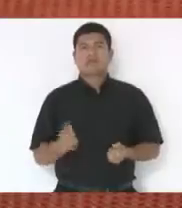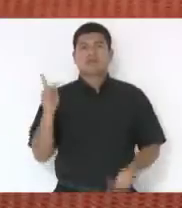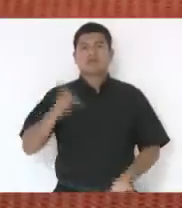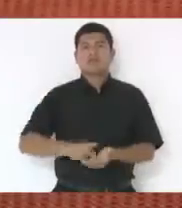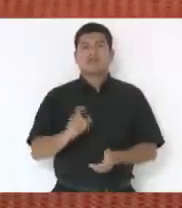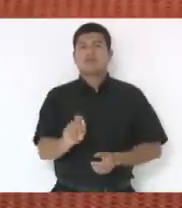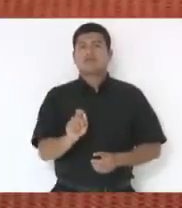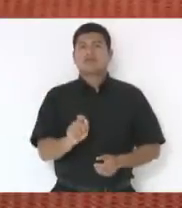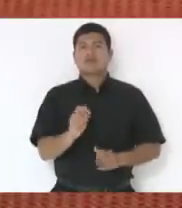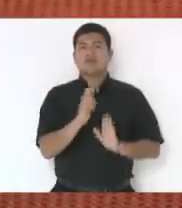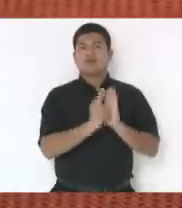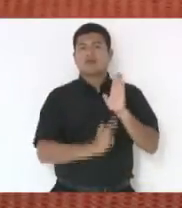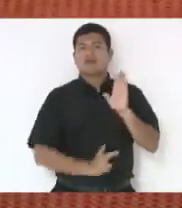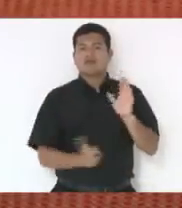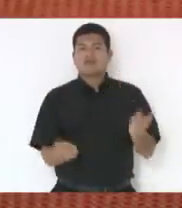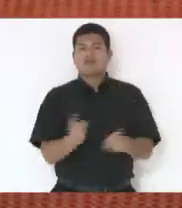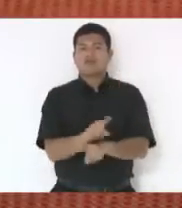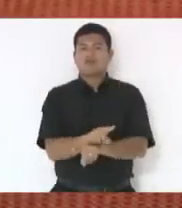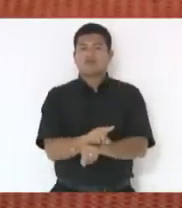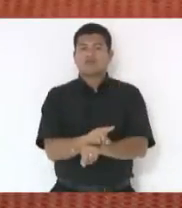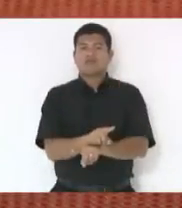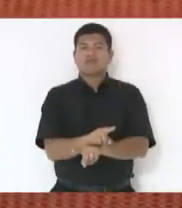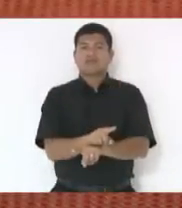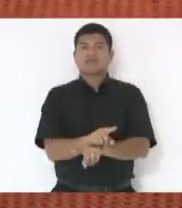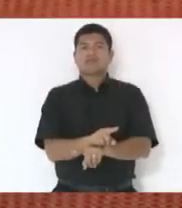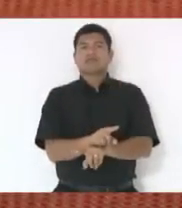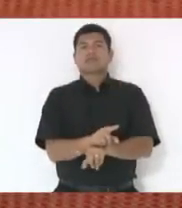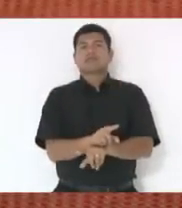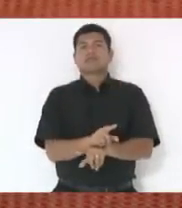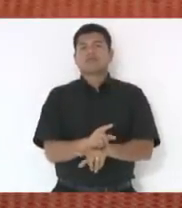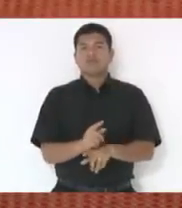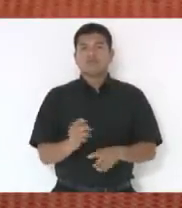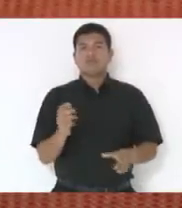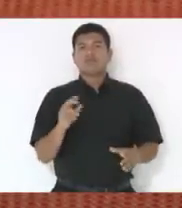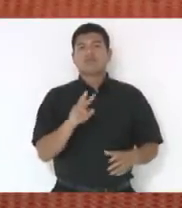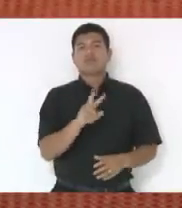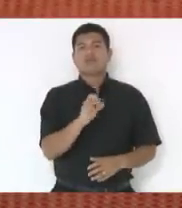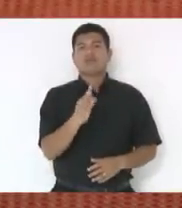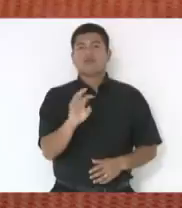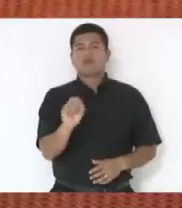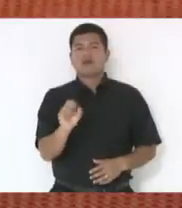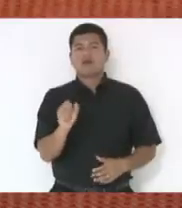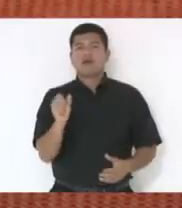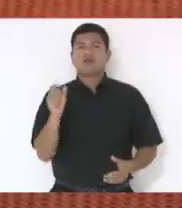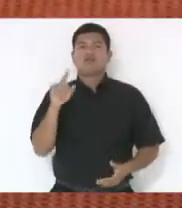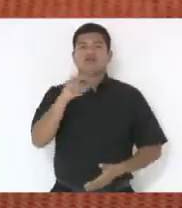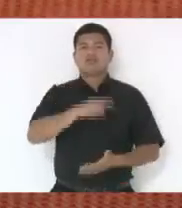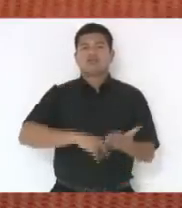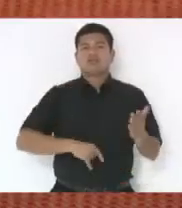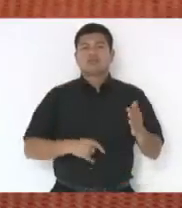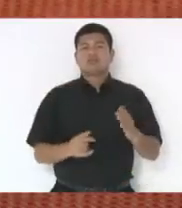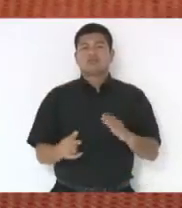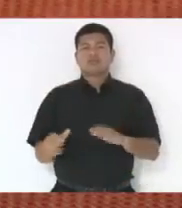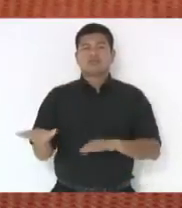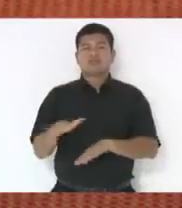regularização contábil dos créditos contratados pelo PRODEC.